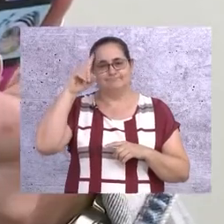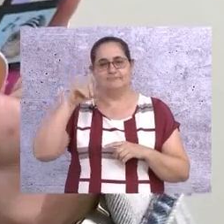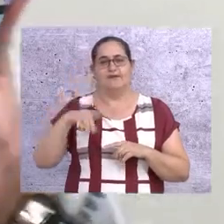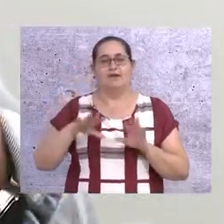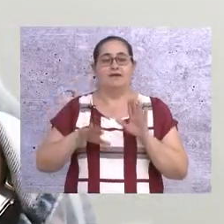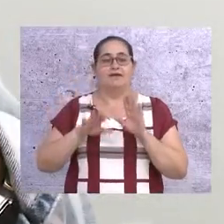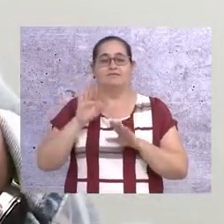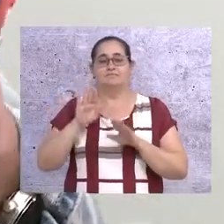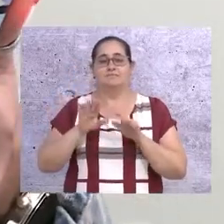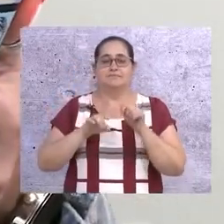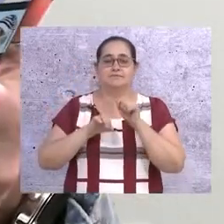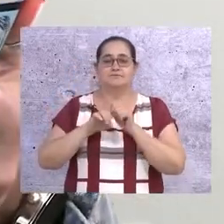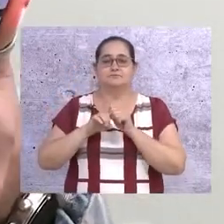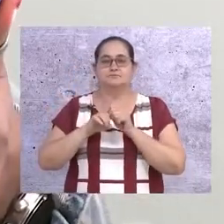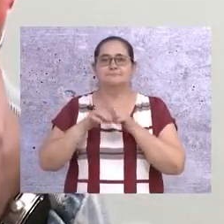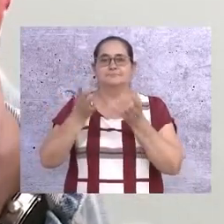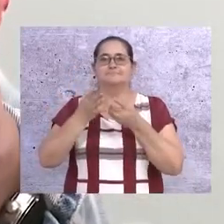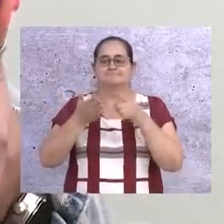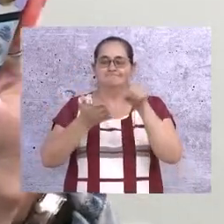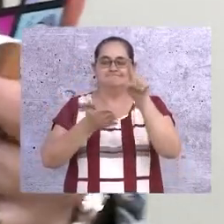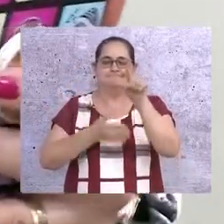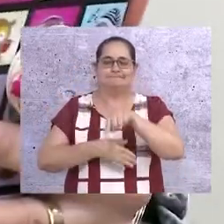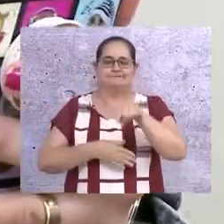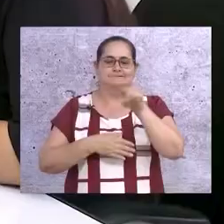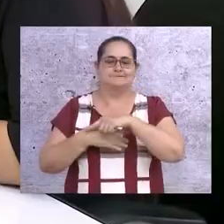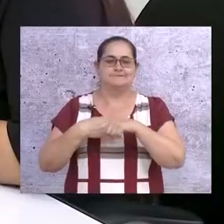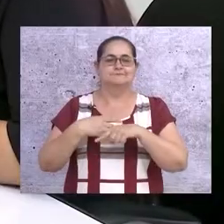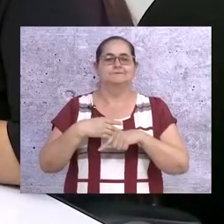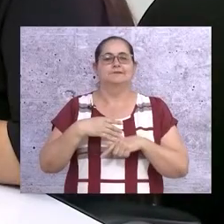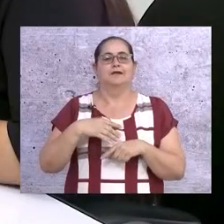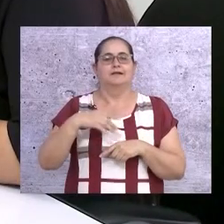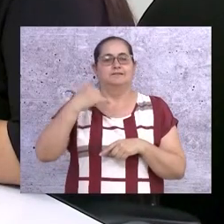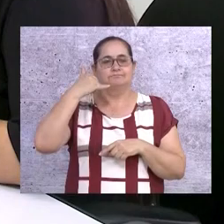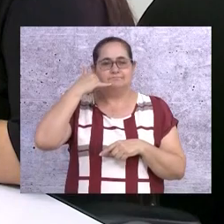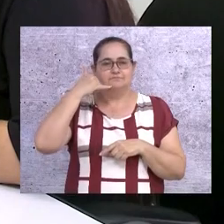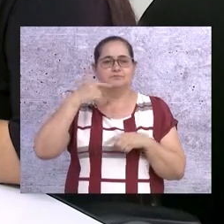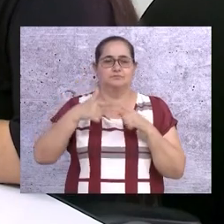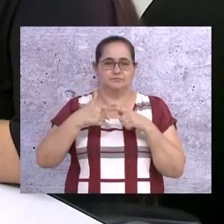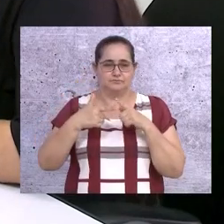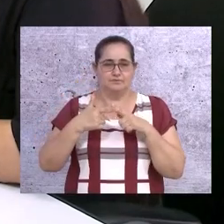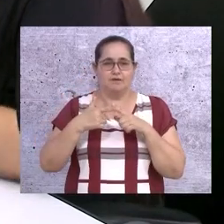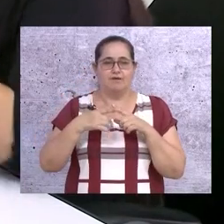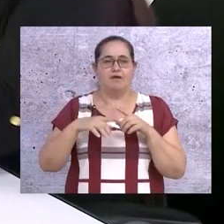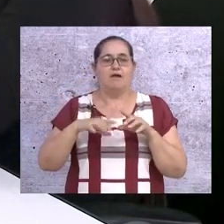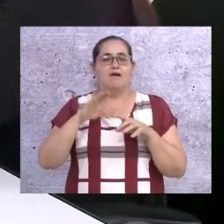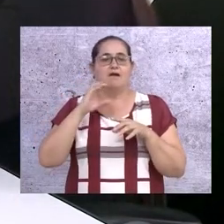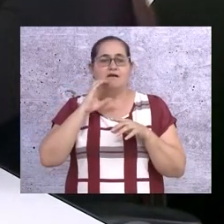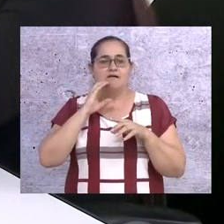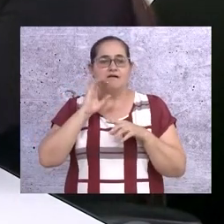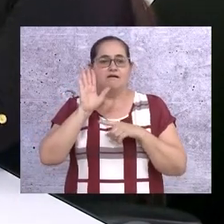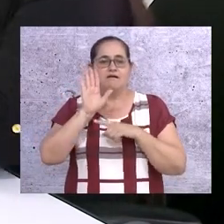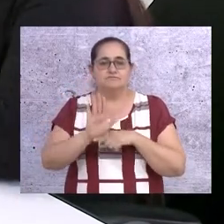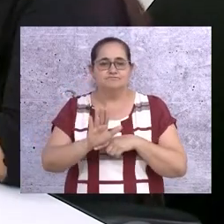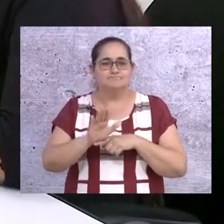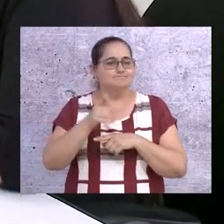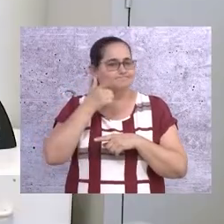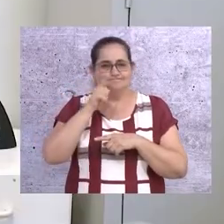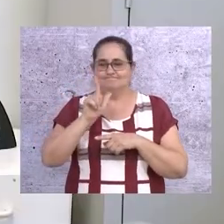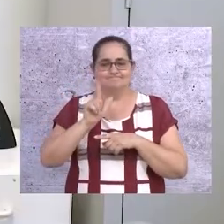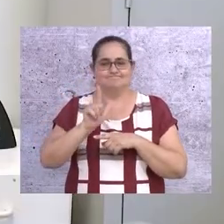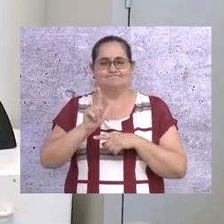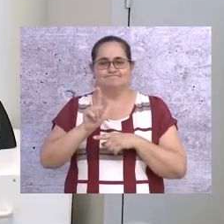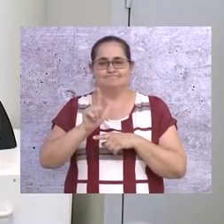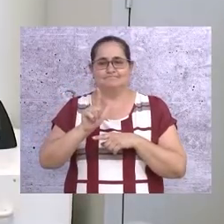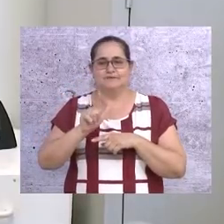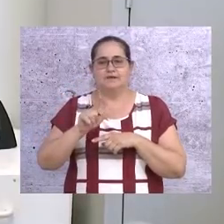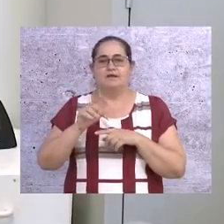está há alguns meses tentando cancelar um serviço telefônico. Mas mesmo com a ajuda de uma intérprete, não tem tido sucesso.